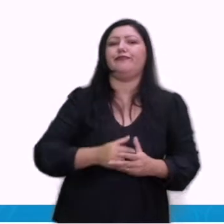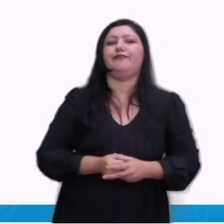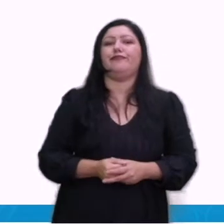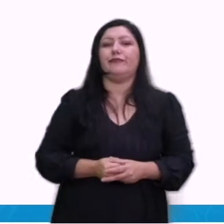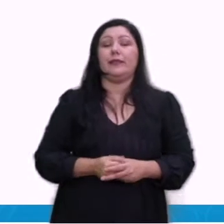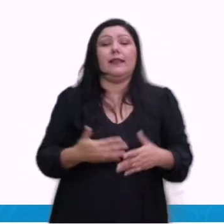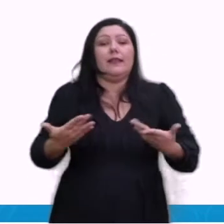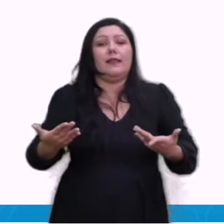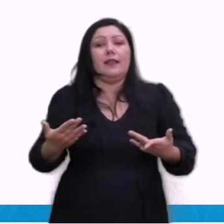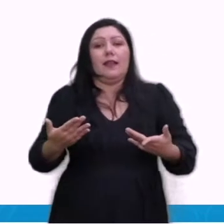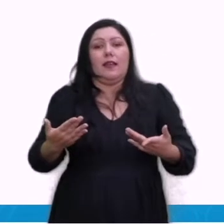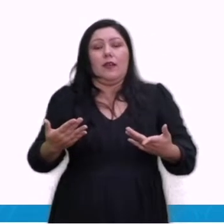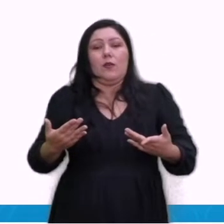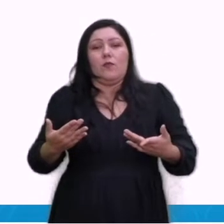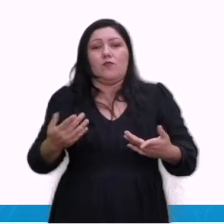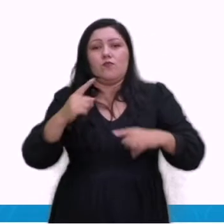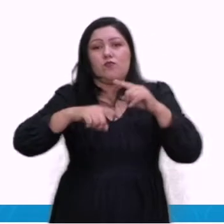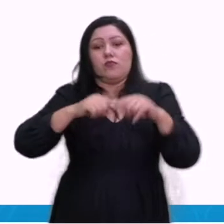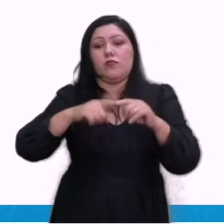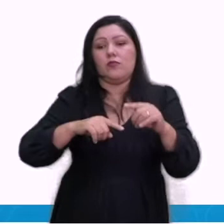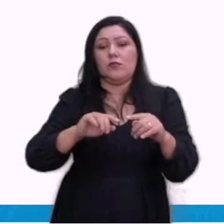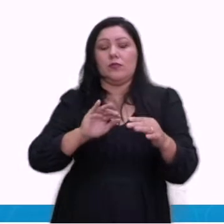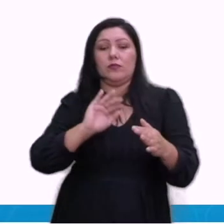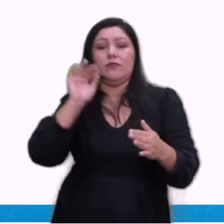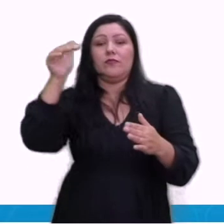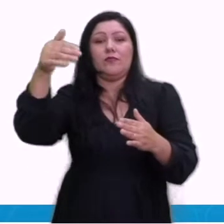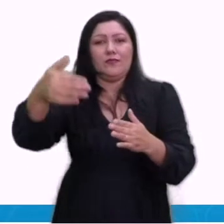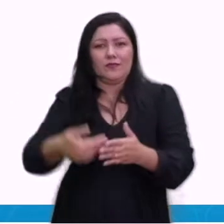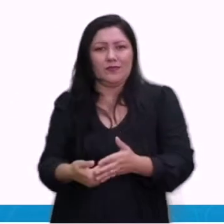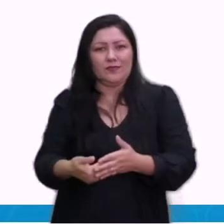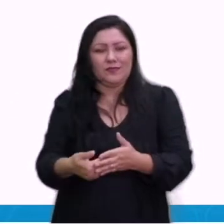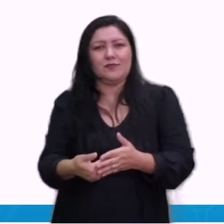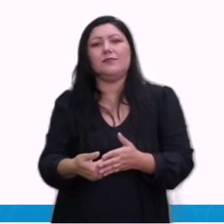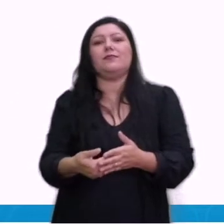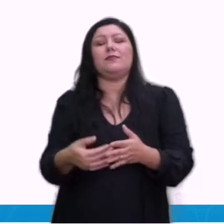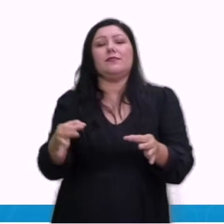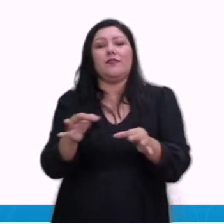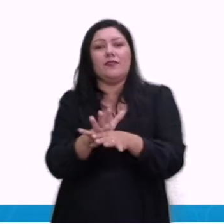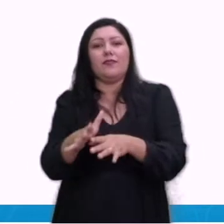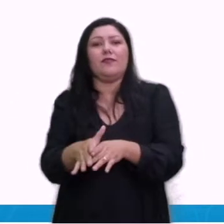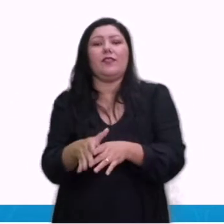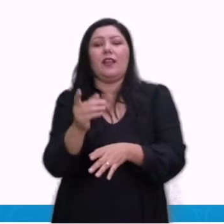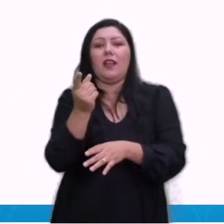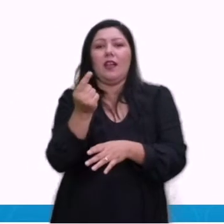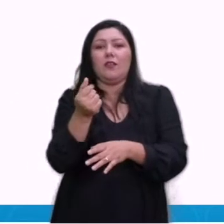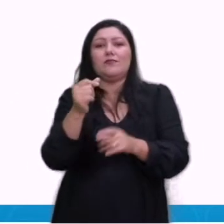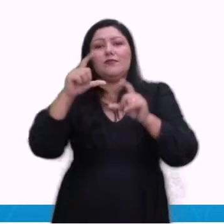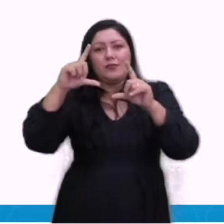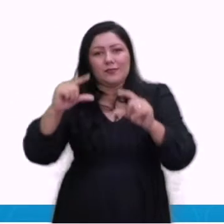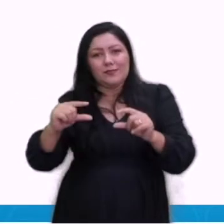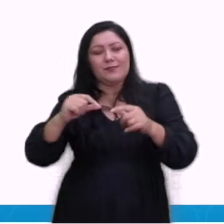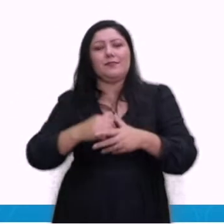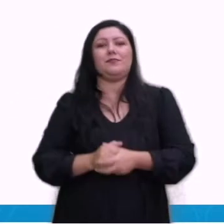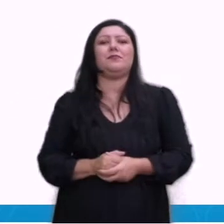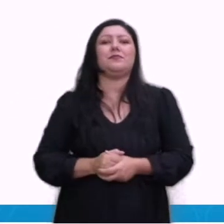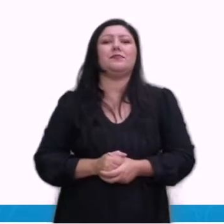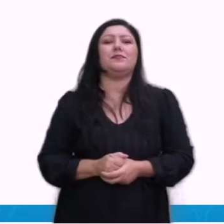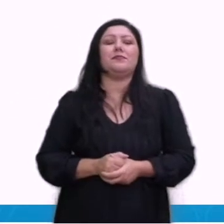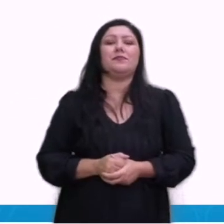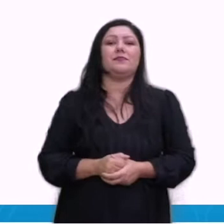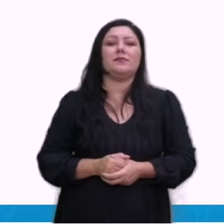Então, a maioria das indústrias, as grandes indústrias, as multinacionais, as transnacionais tem